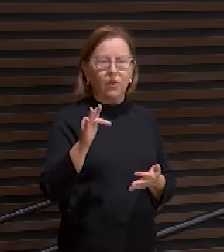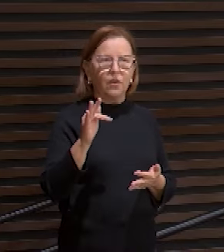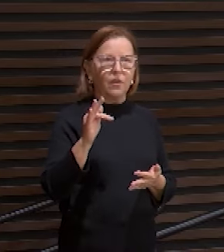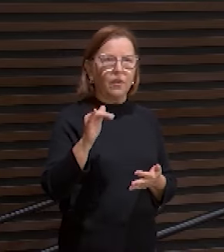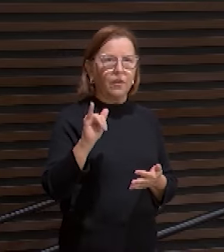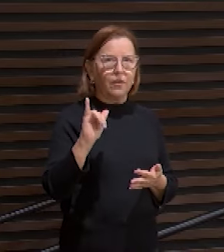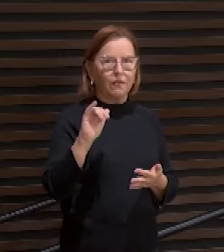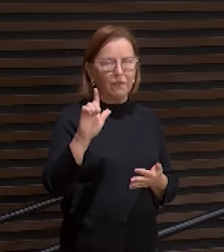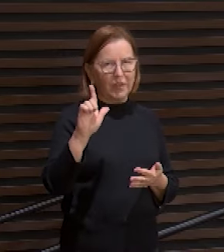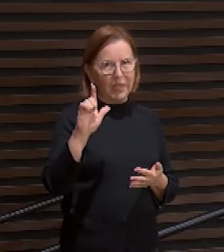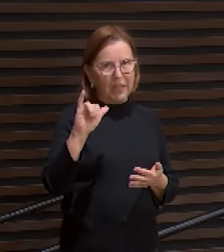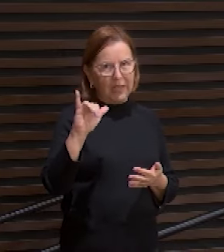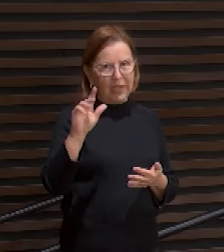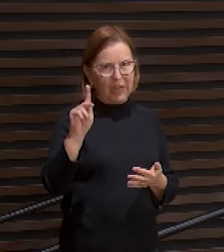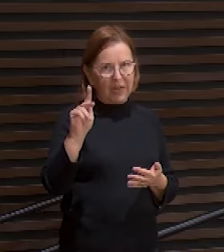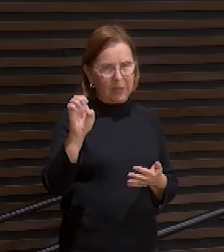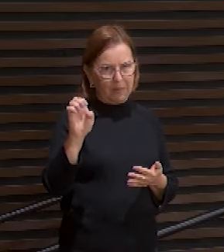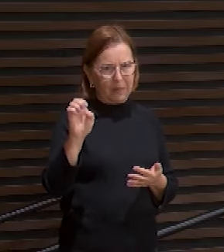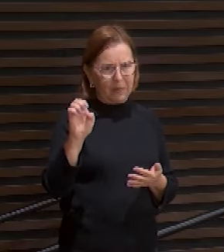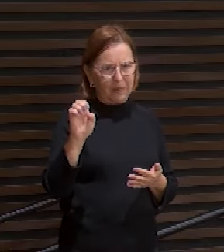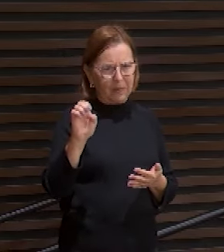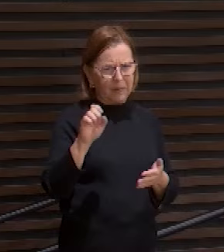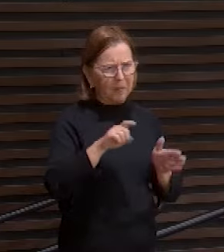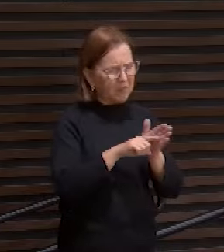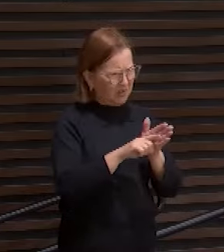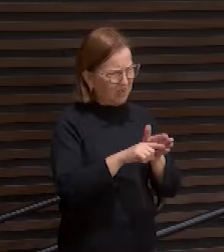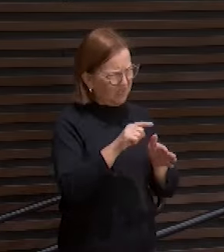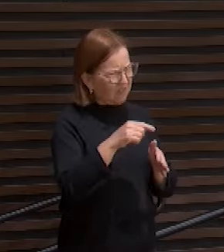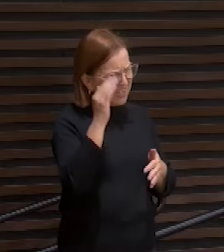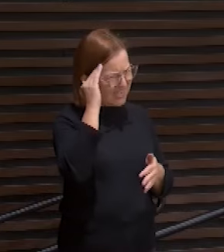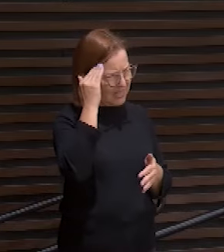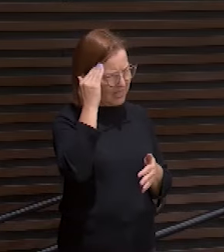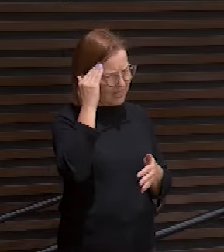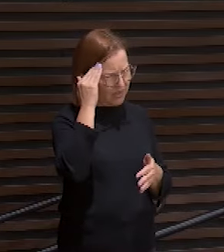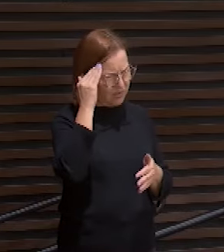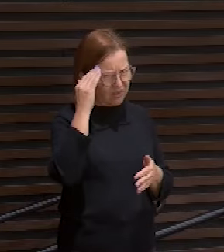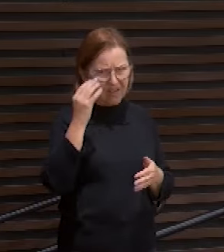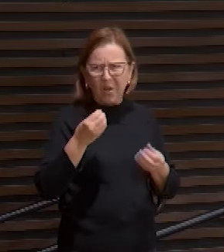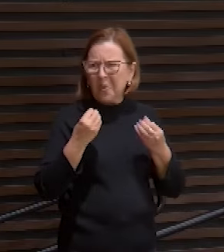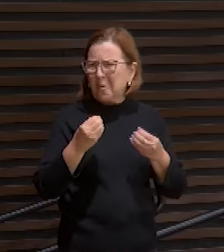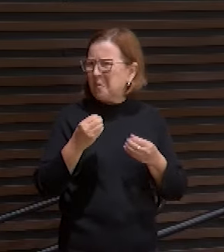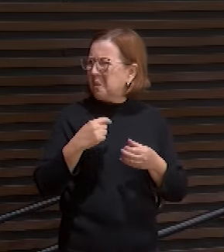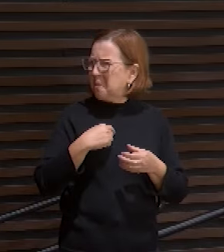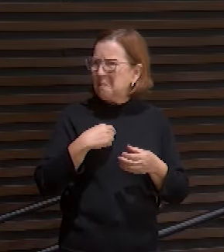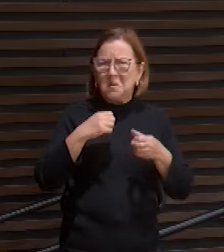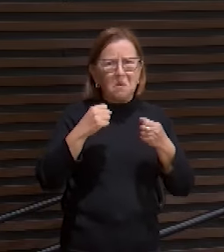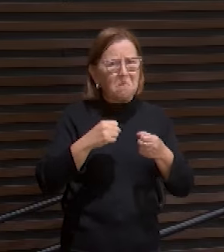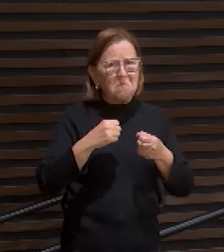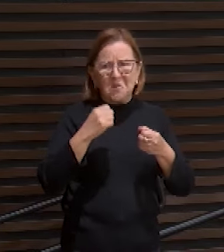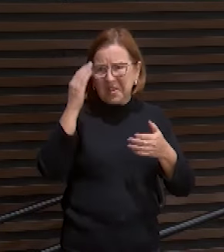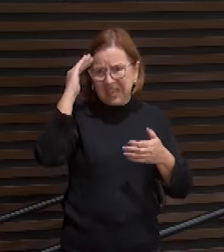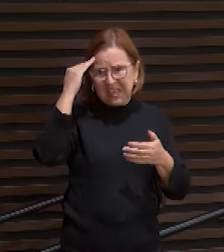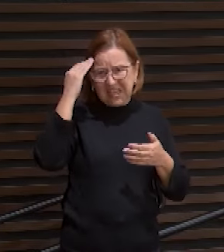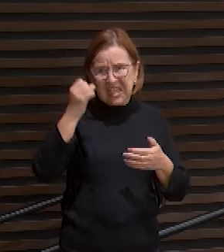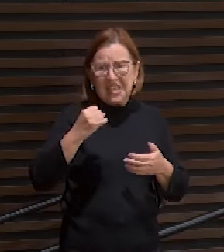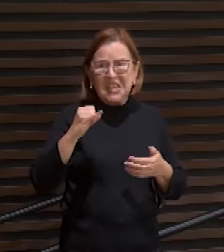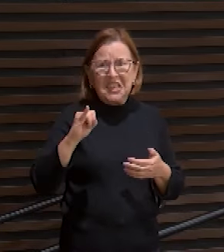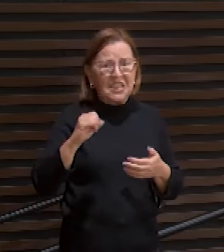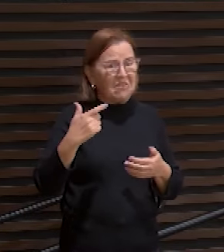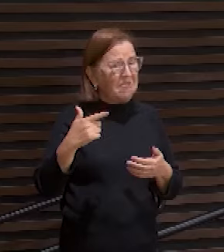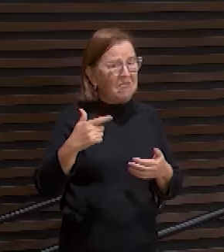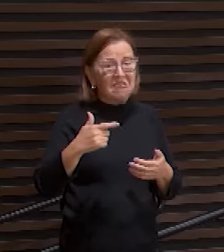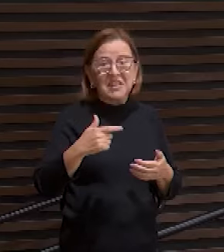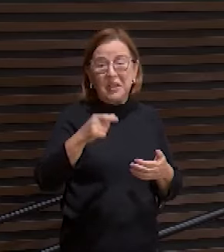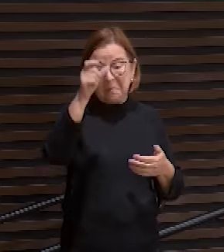como eu posso entender se não tem ninguém que me explique? Então Felipe sobe a carruagem, explica esse texto, informando que esse texto